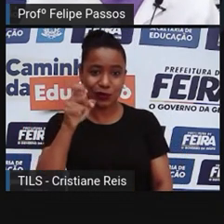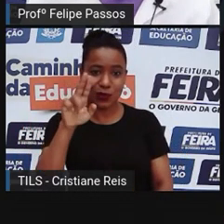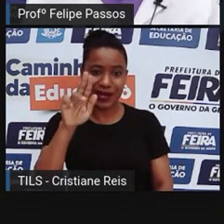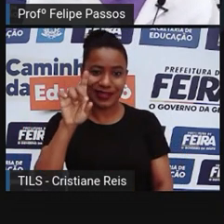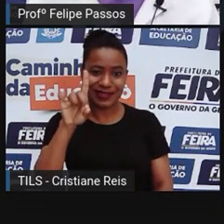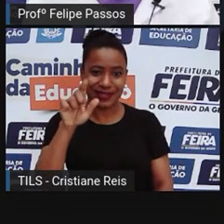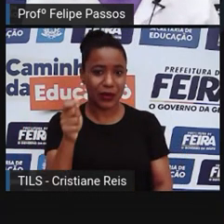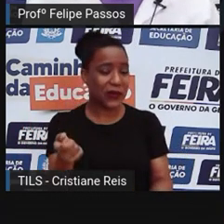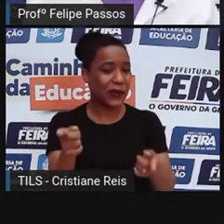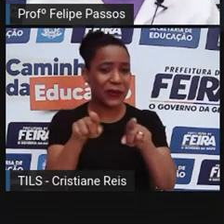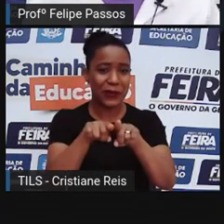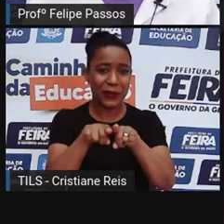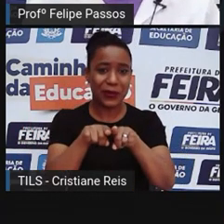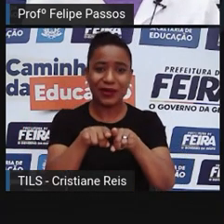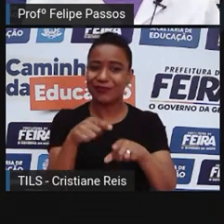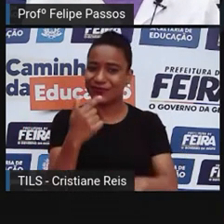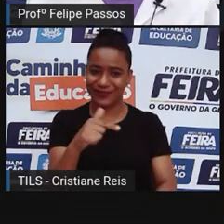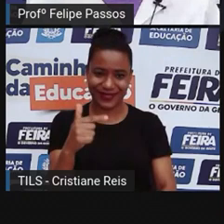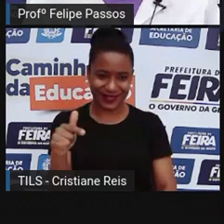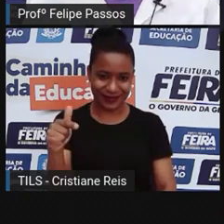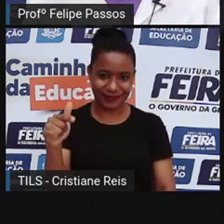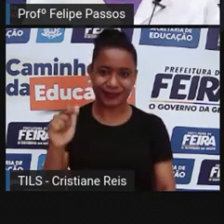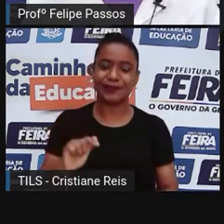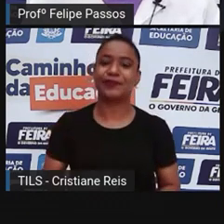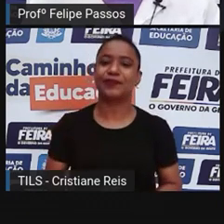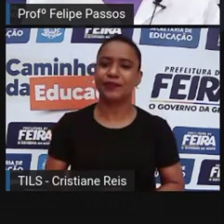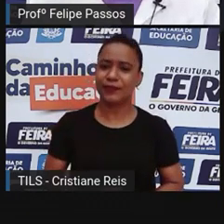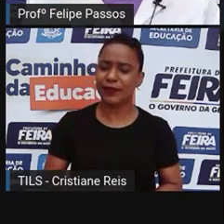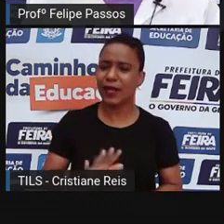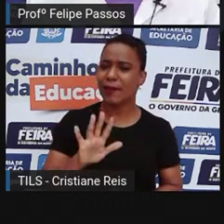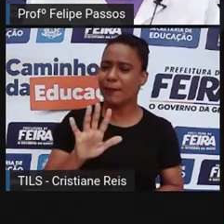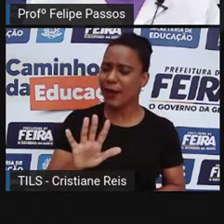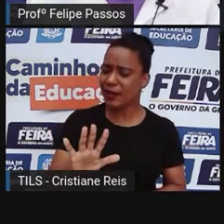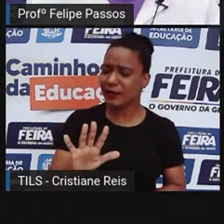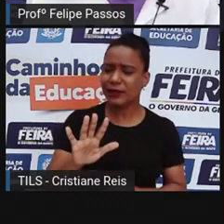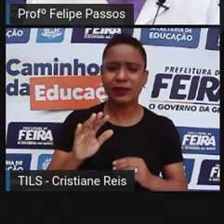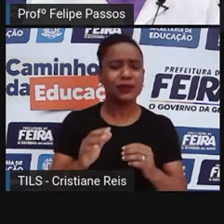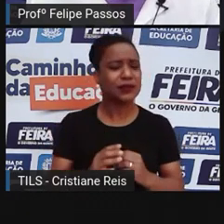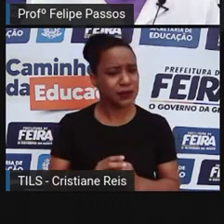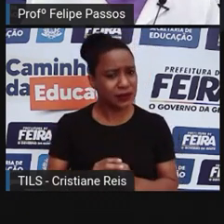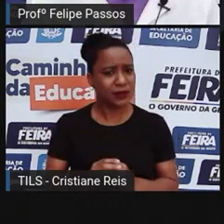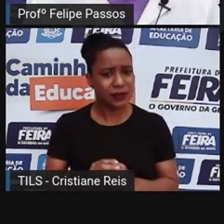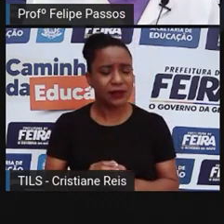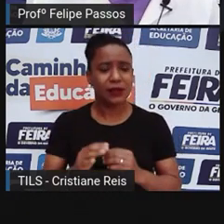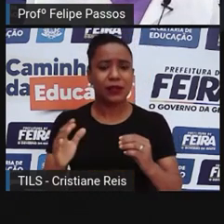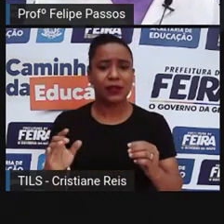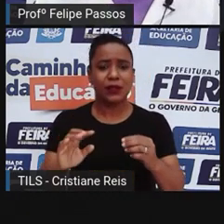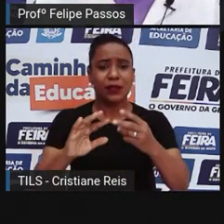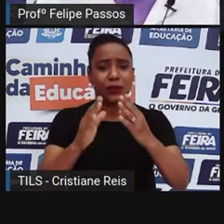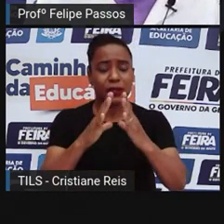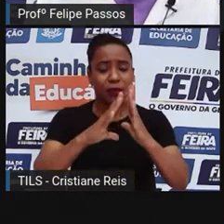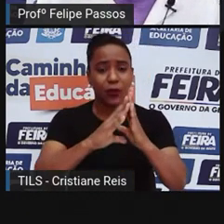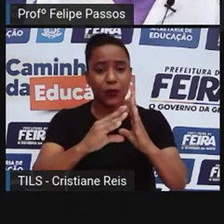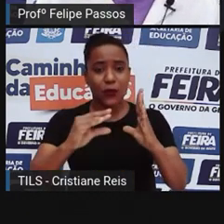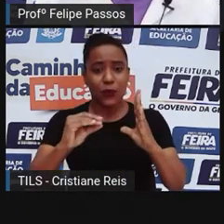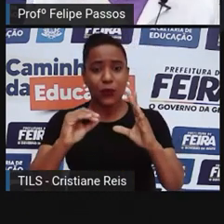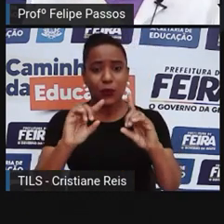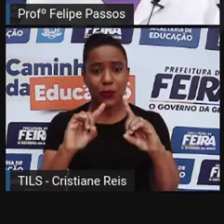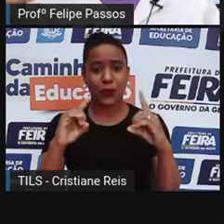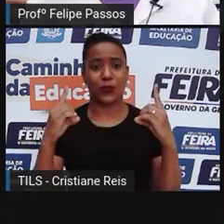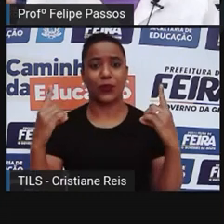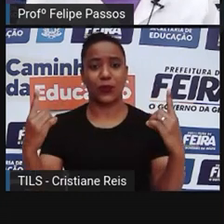Um clone, então, ele é o quê? Ele é uma cópia. Toda vez que tem uma reprodução assexuada,